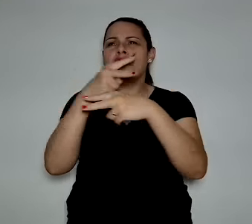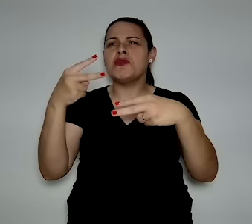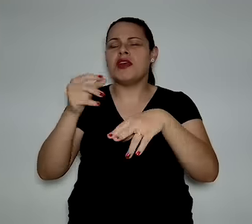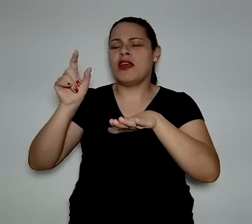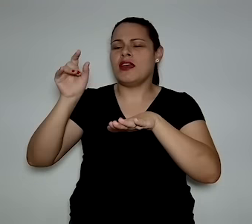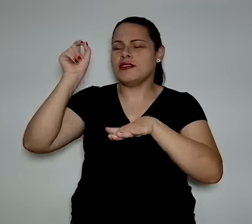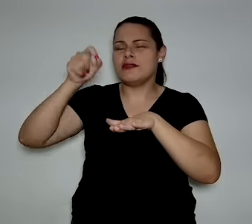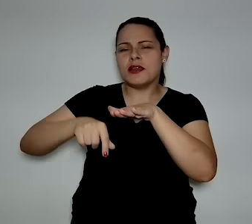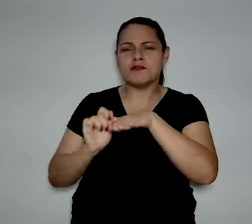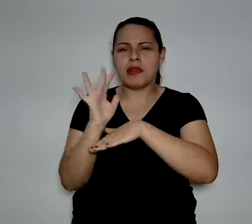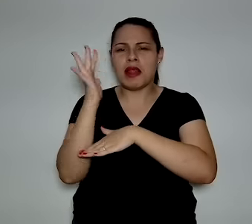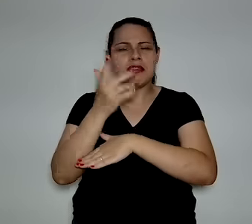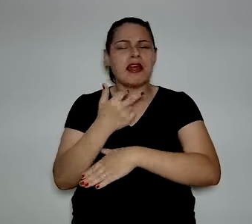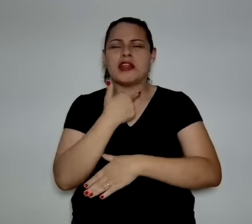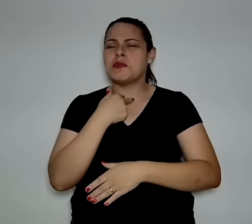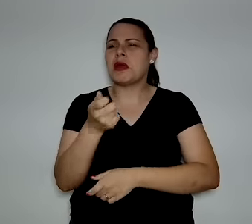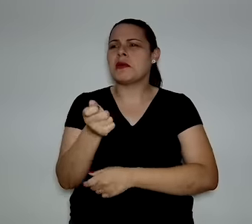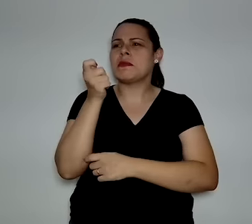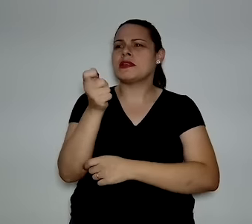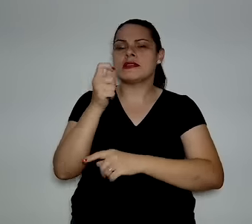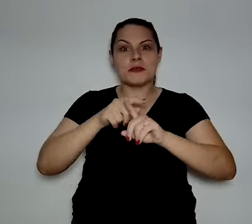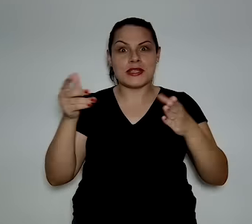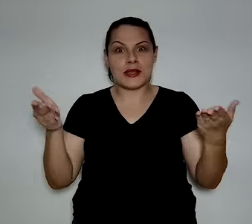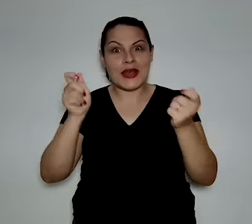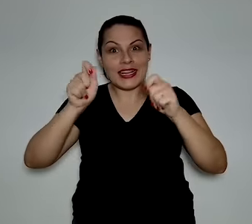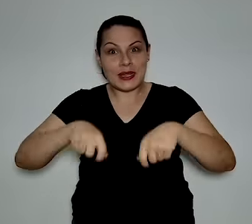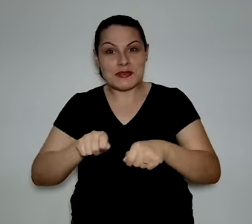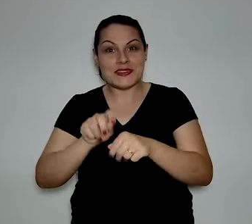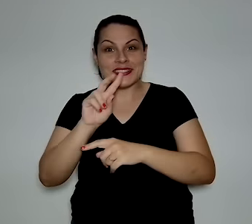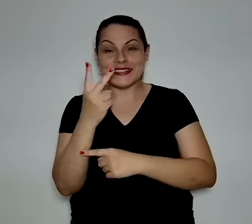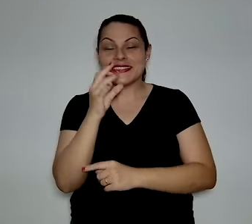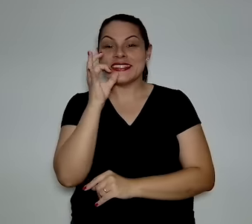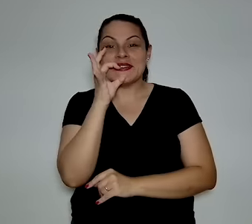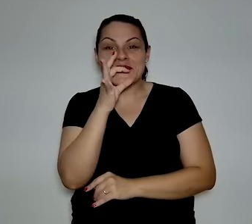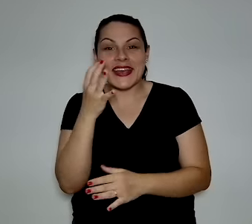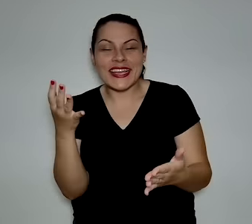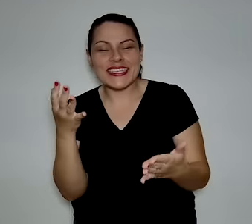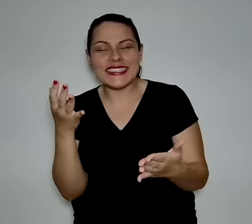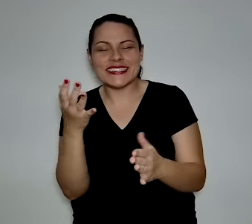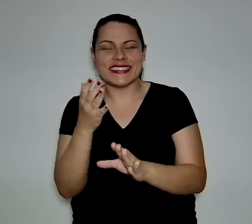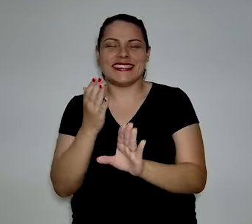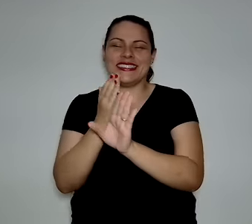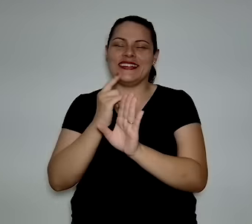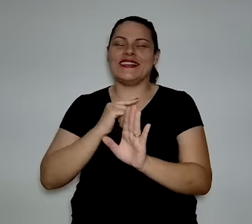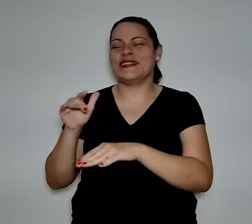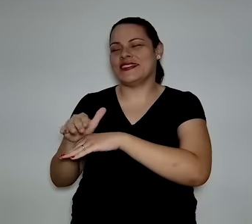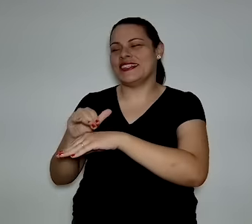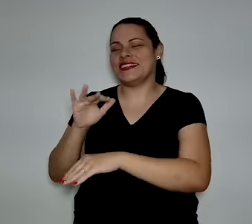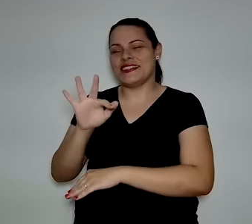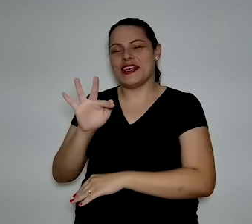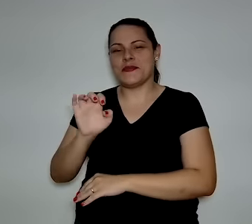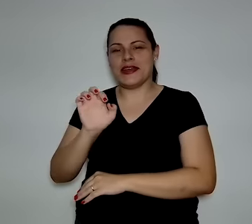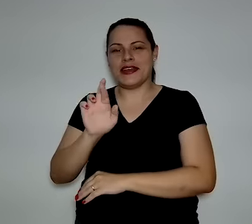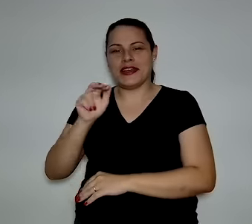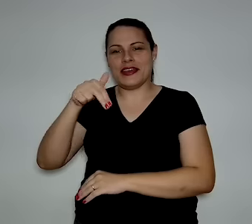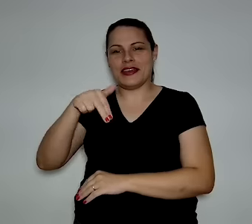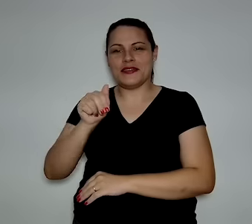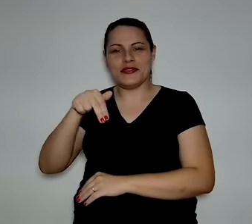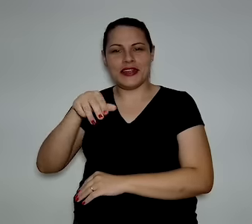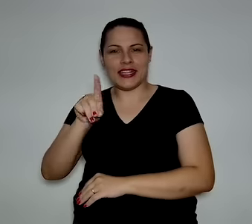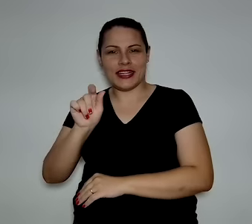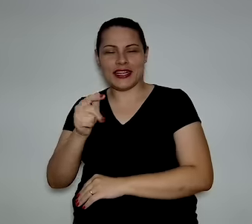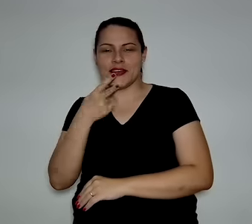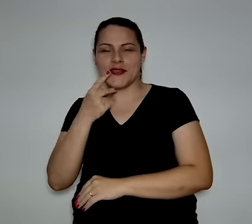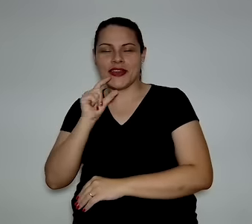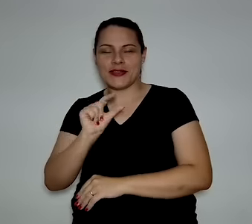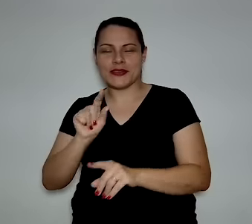dá para plantar, não dá para pescar. Agora dá para fazer hidrogênio verde, né? Mas eu vou passar aqui para a Fernanda para já